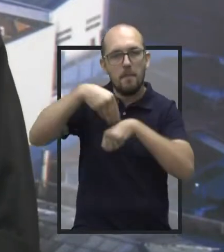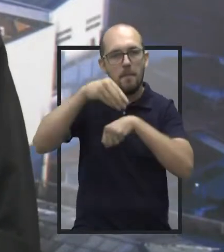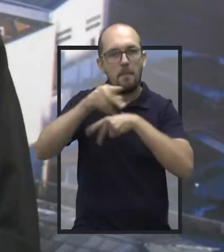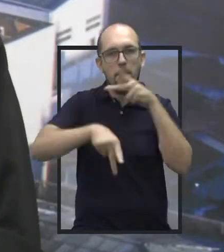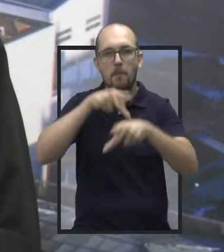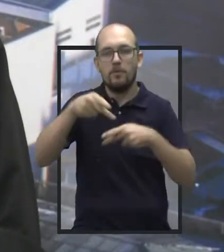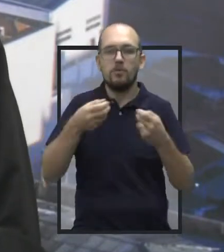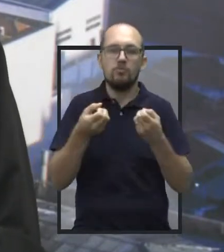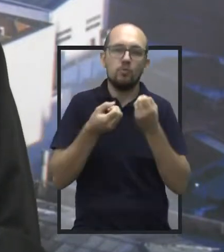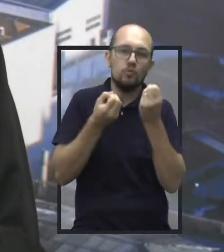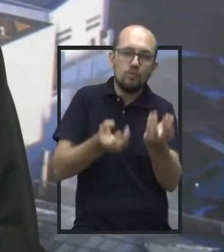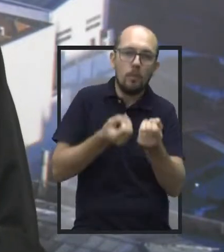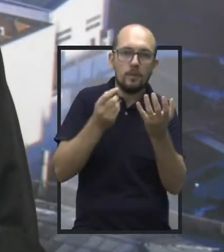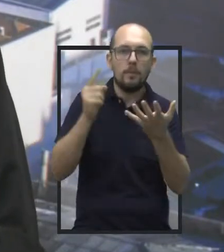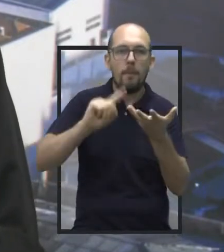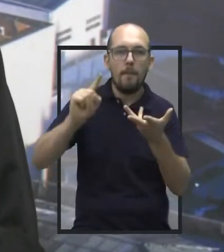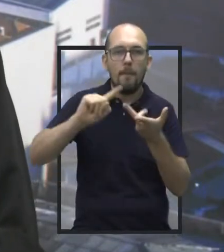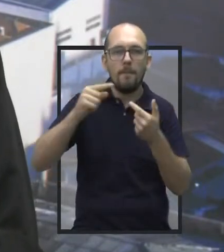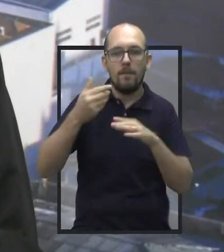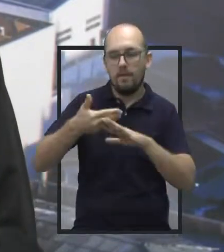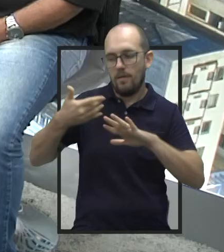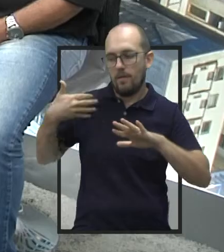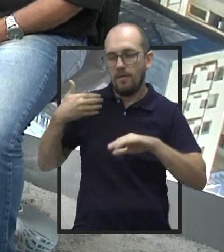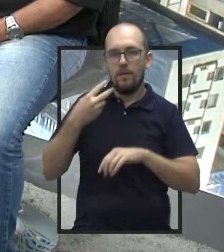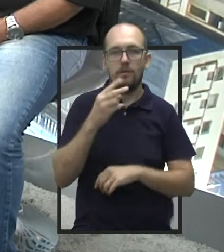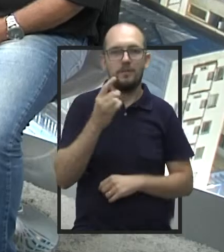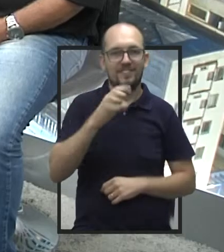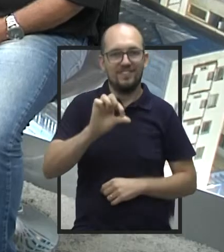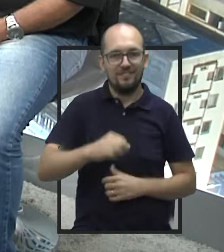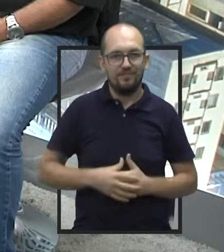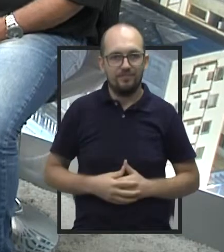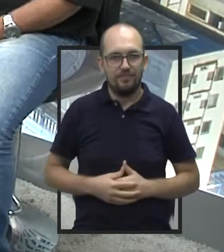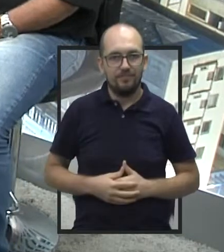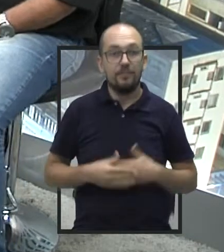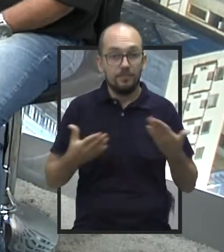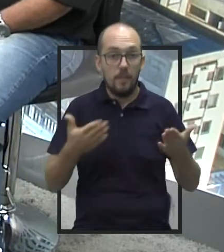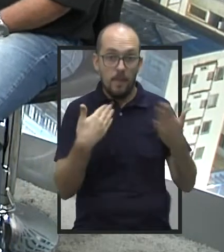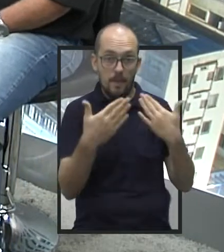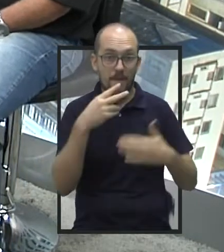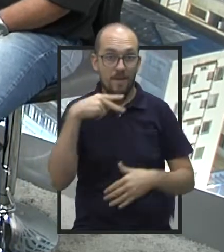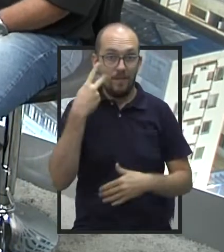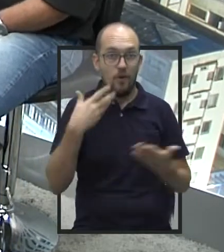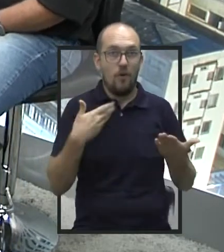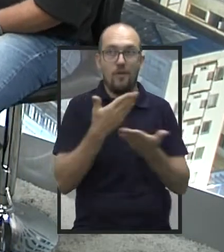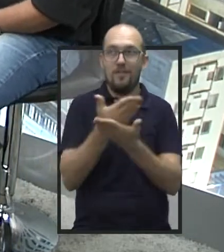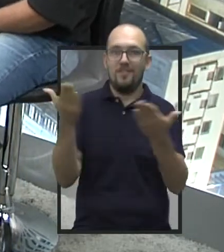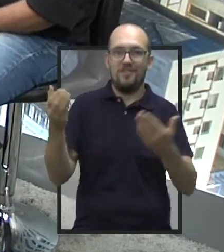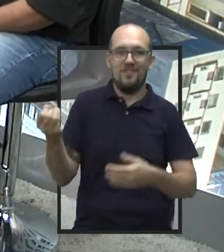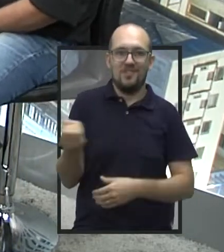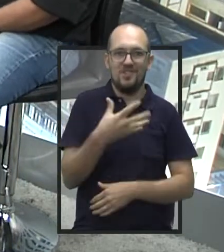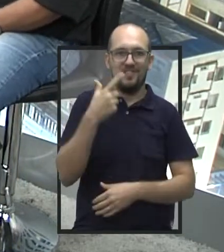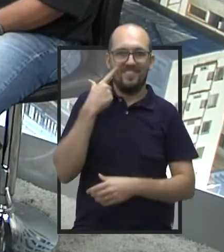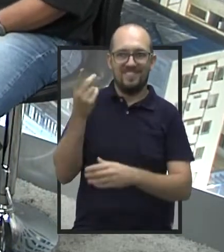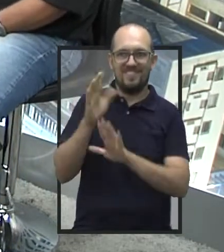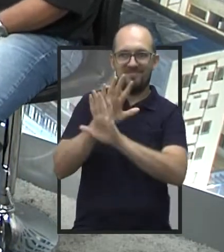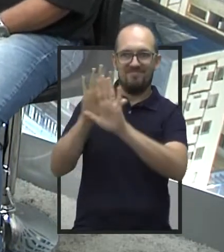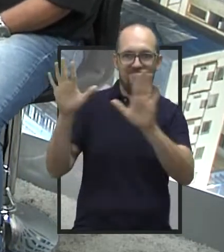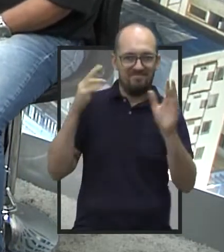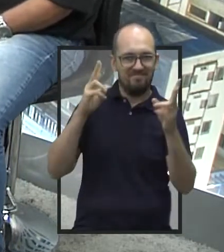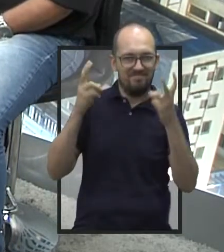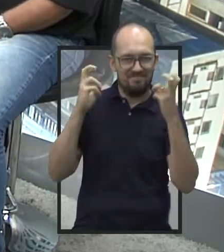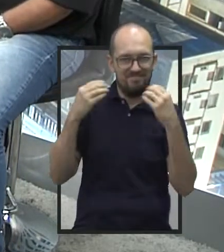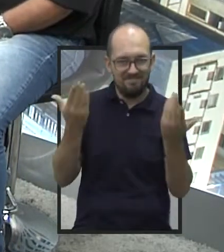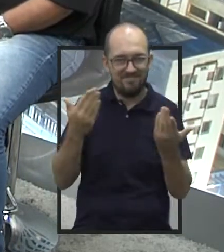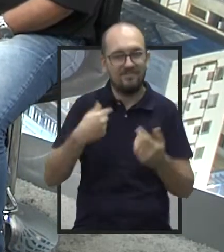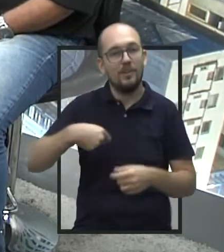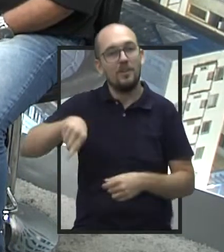tudo aquilo que nós fizemos durante o ano de 2019. O Fala Vereador agora está de cenário novo. tô vendo aí. percebeu. E